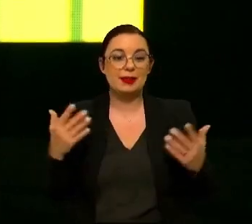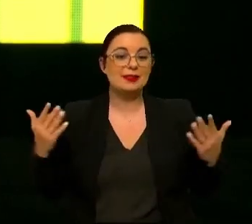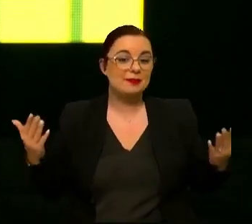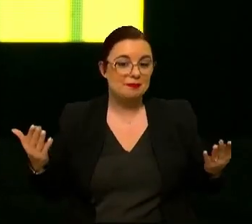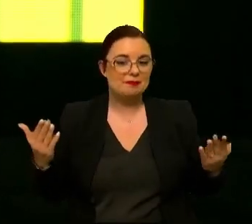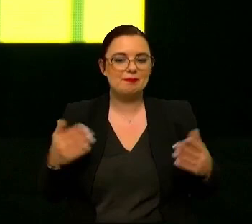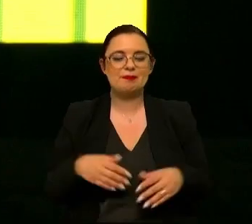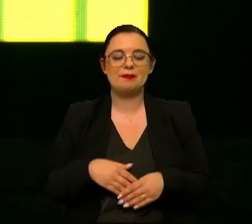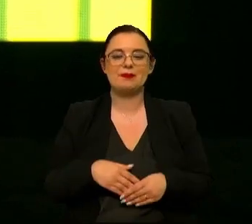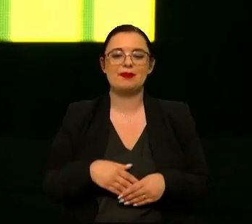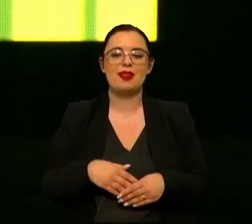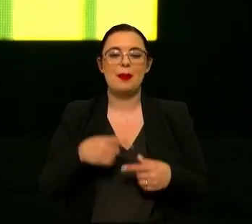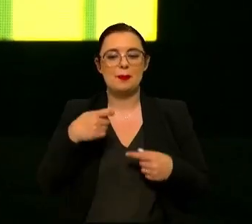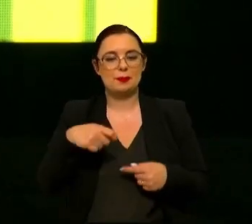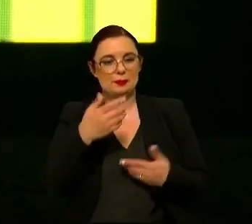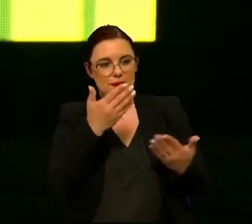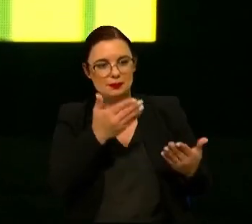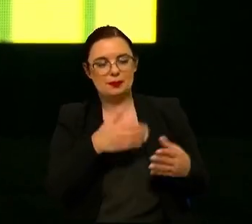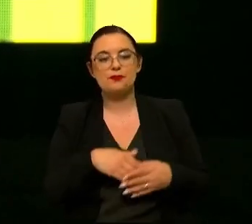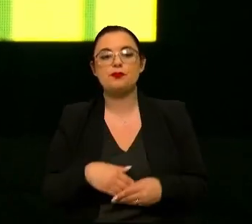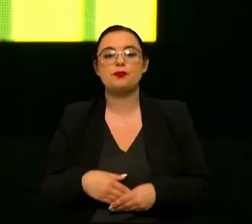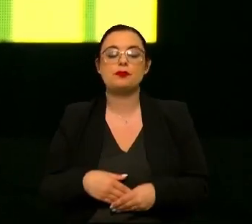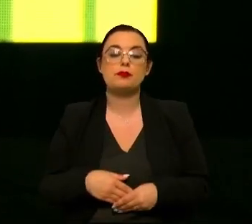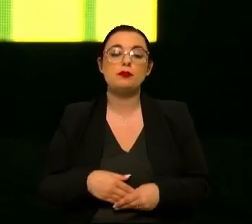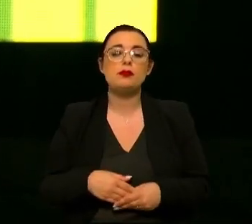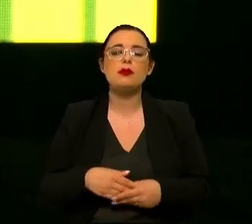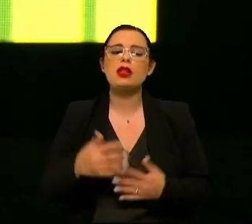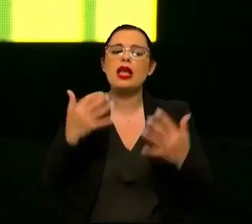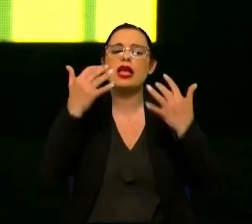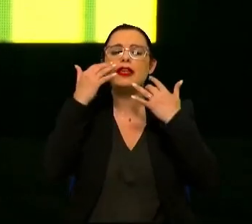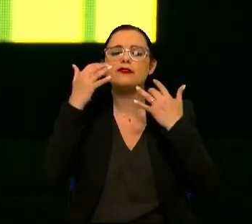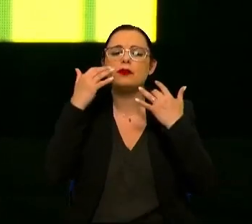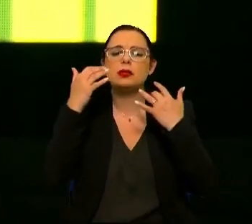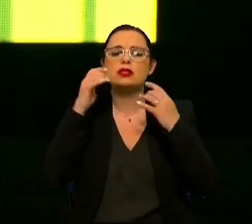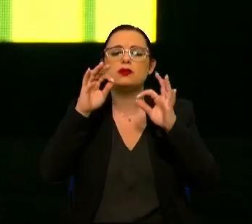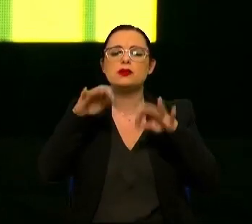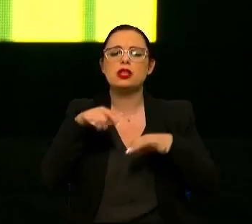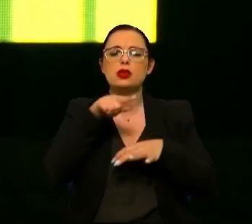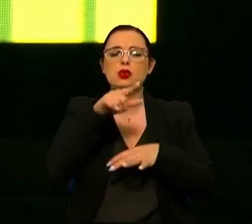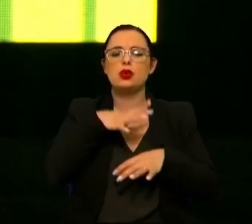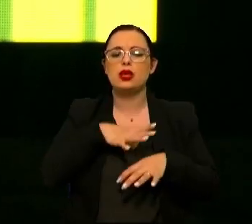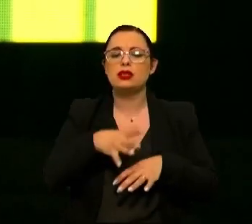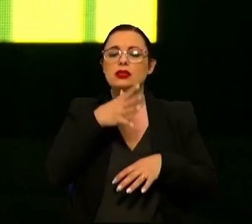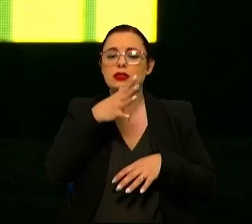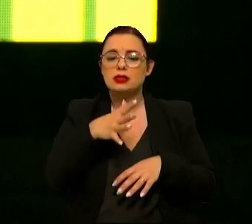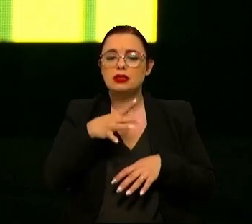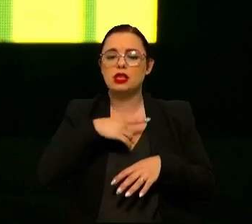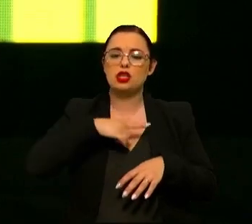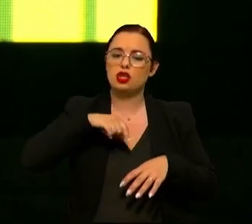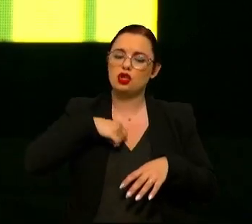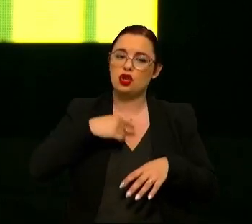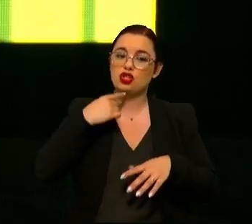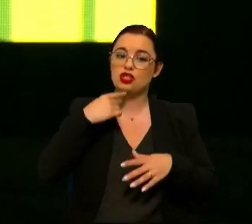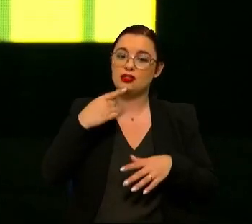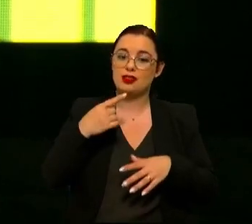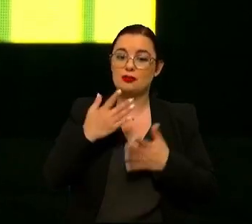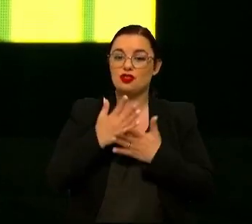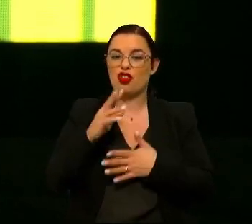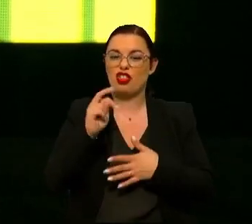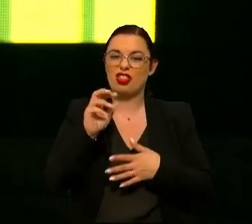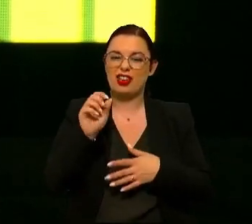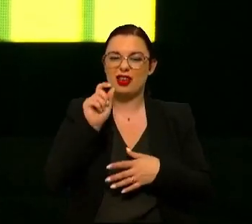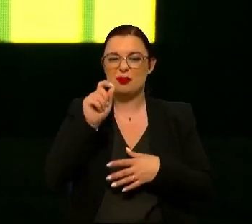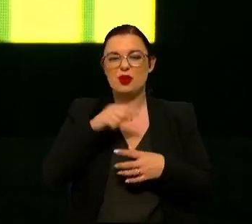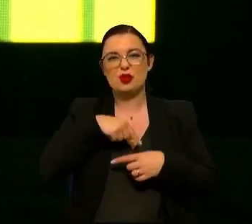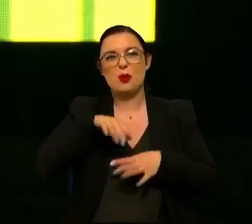passando para si senhor presidente que mensagem final quer deixar então falámos então destes só tivemos aqui meia hora mas já